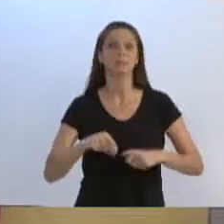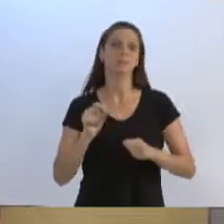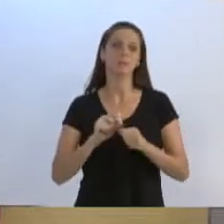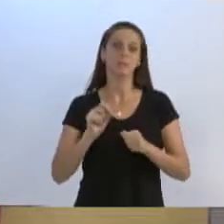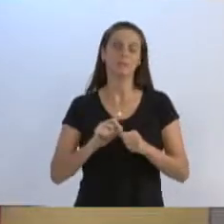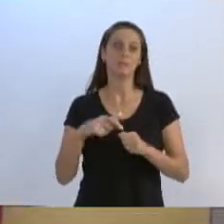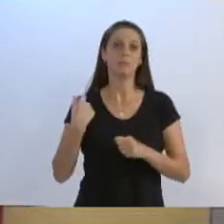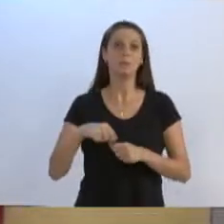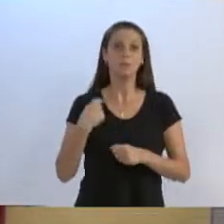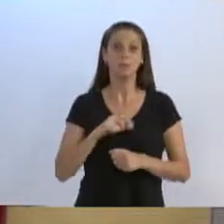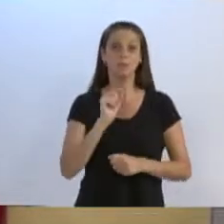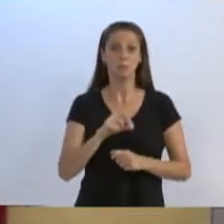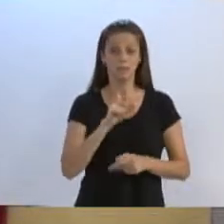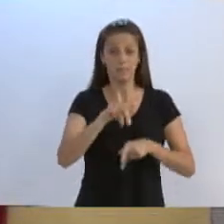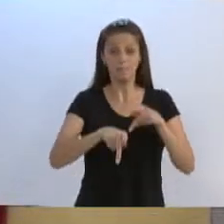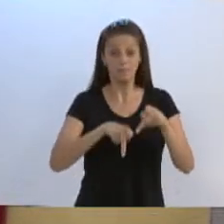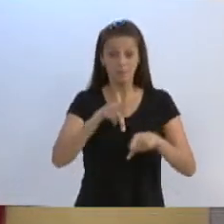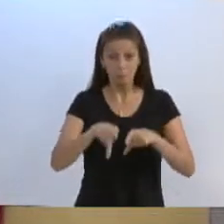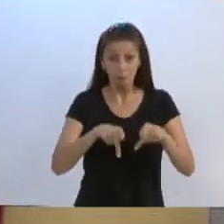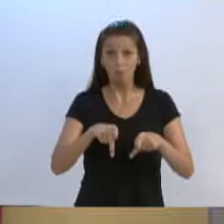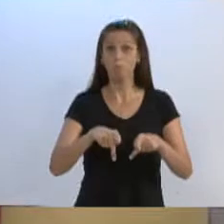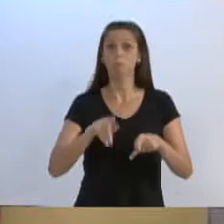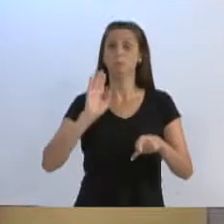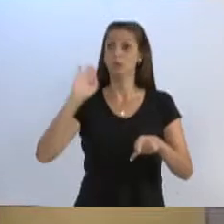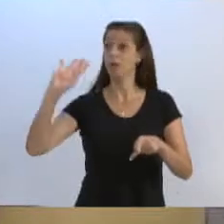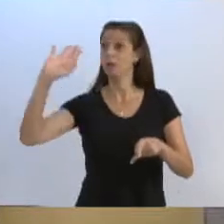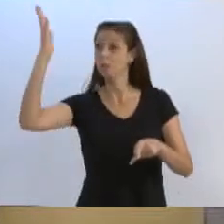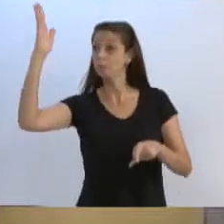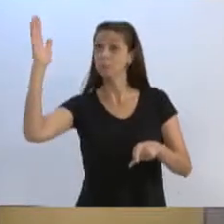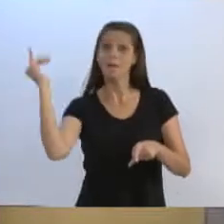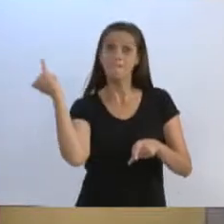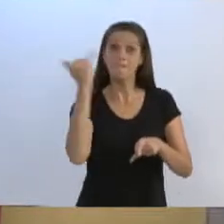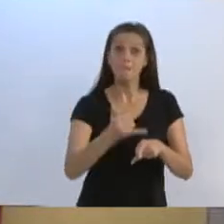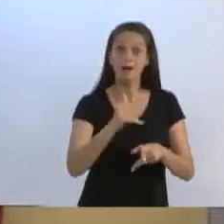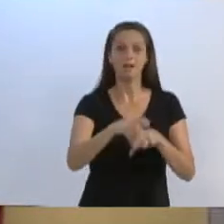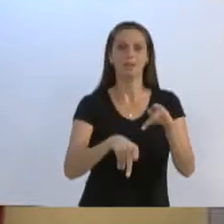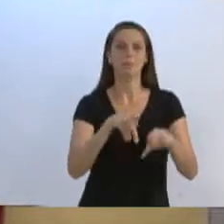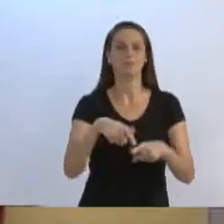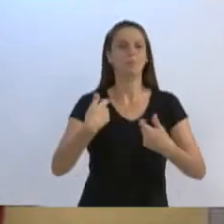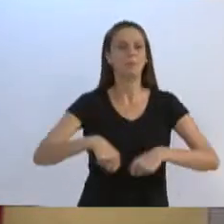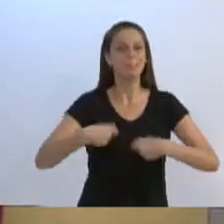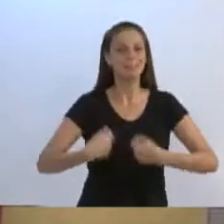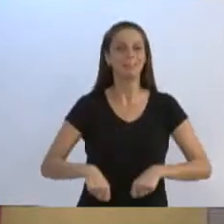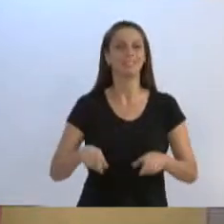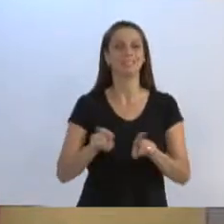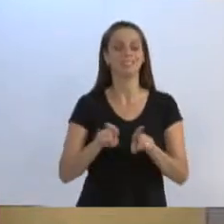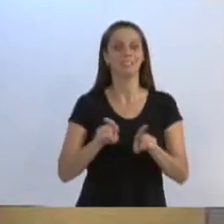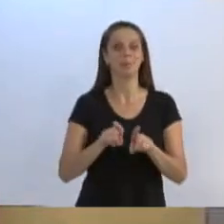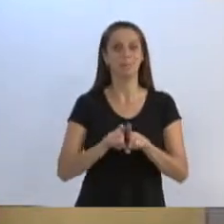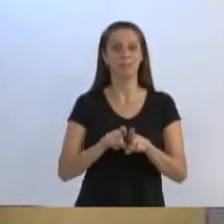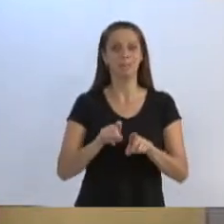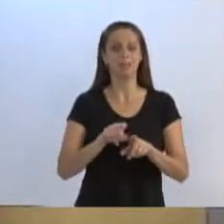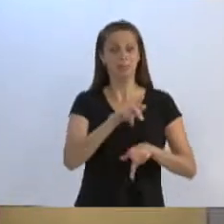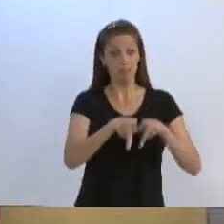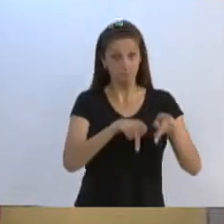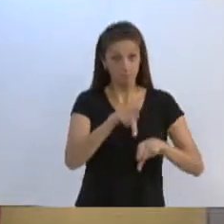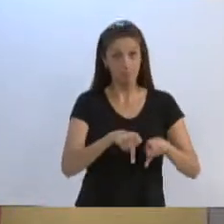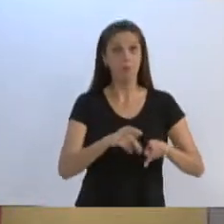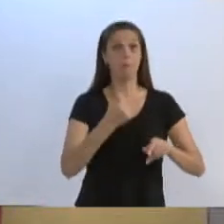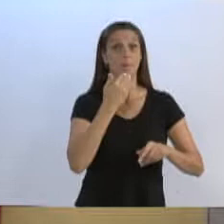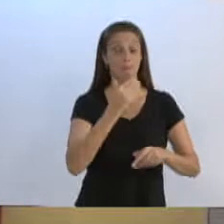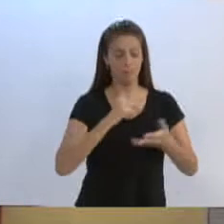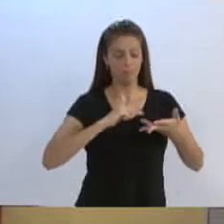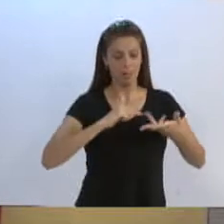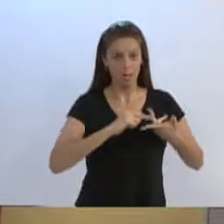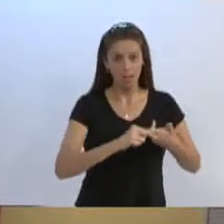Falar. A população precisa saber o que está acontecendo. Nós precisamos fazer ecoar a voz da população para dizer